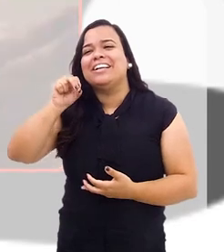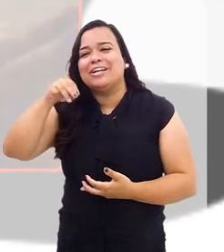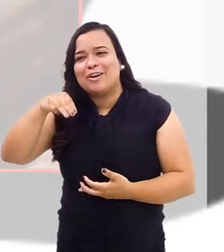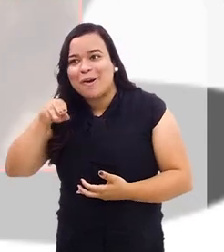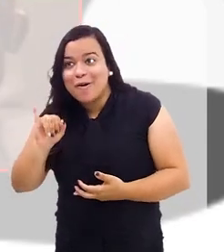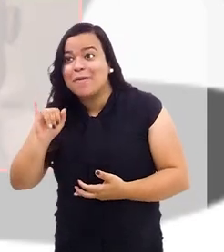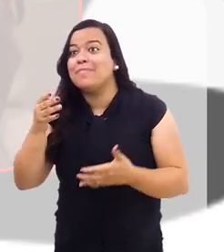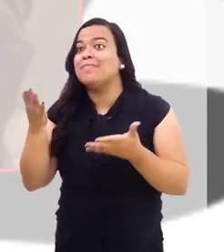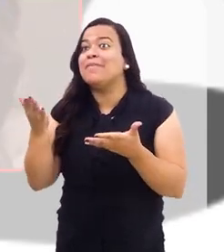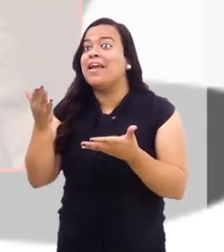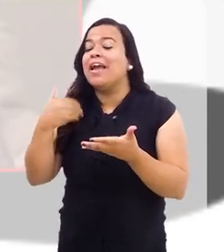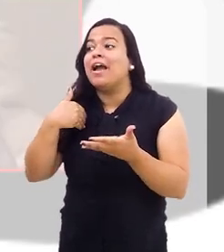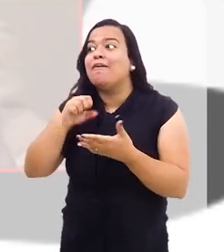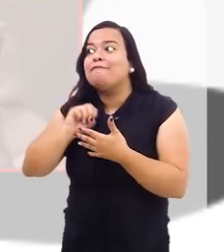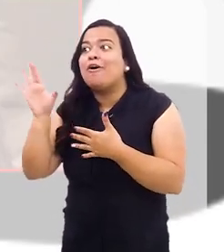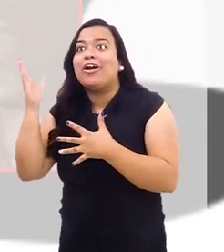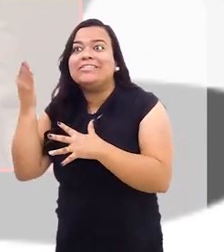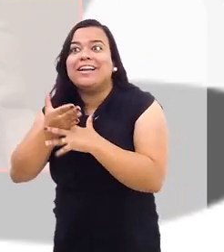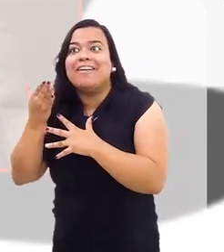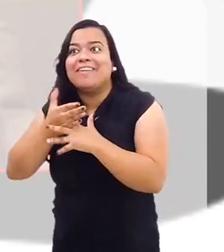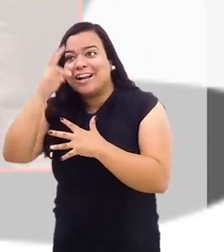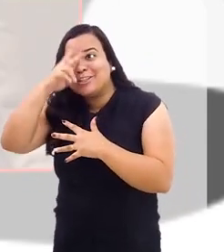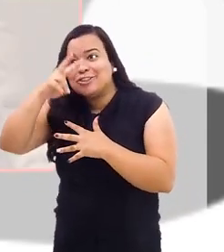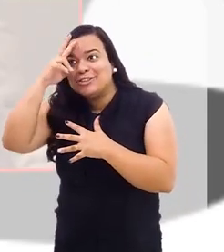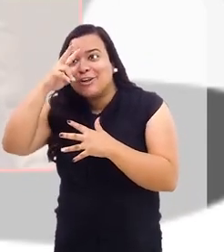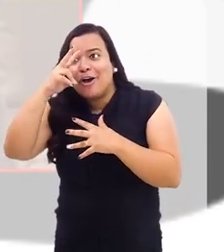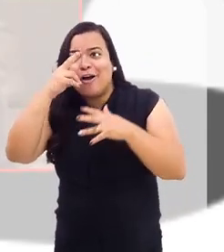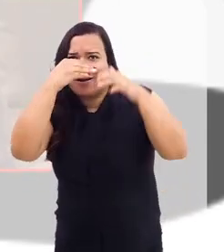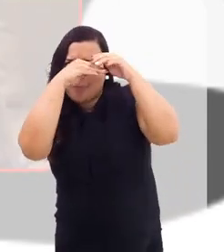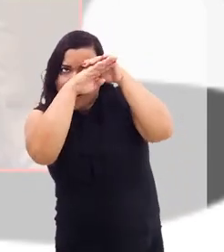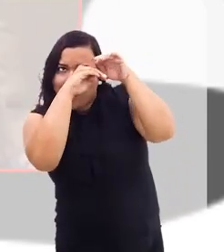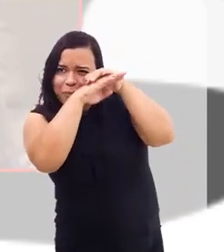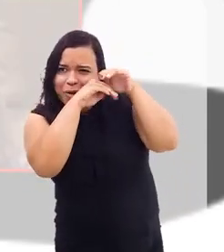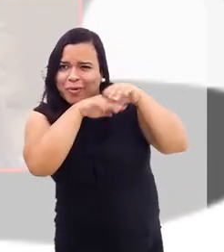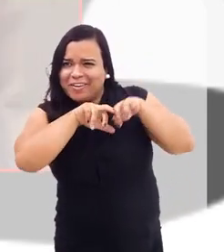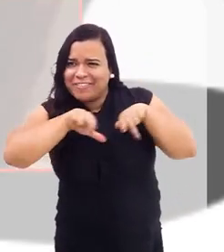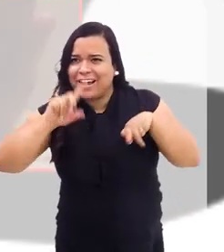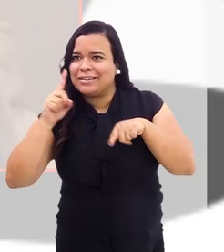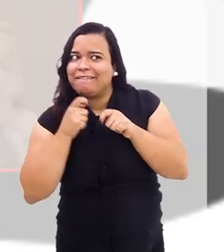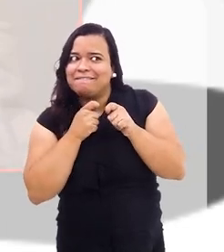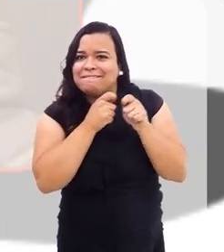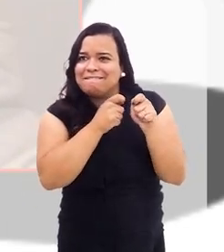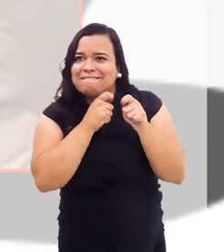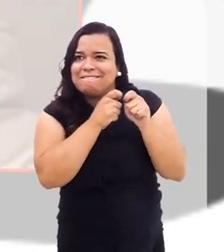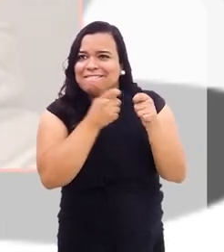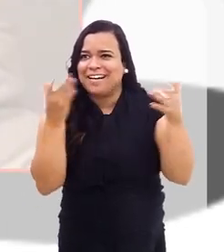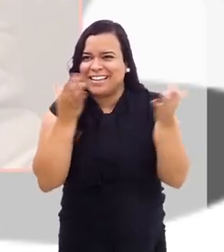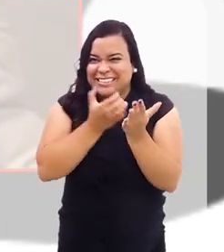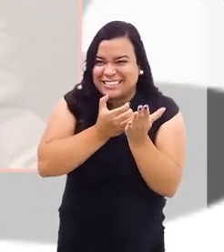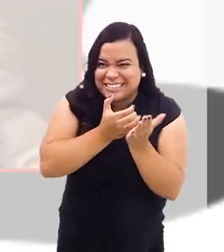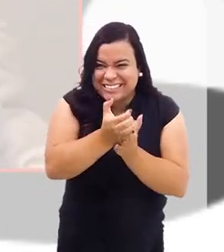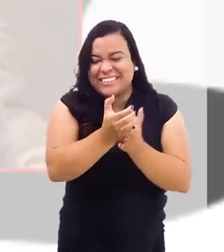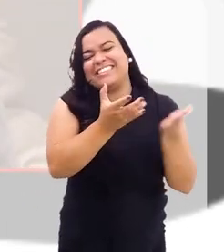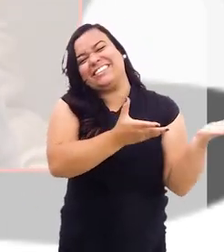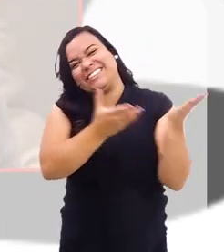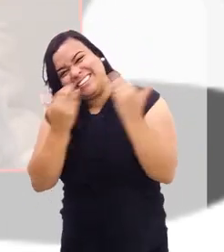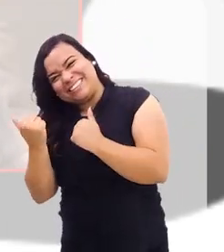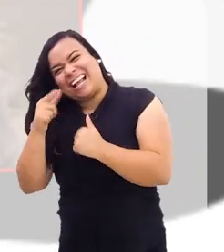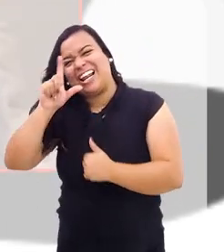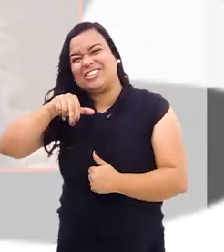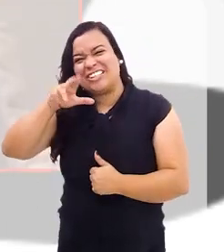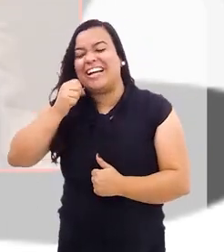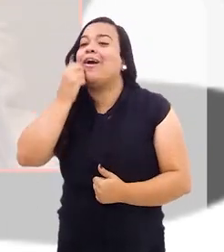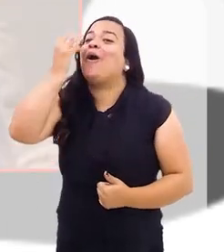intervalo com a história das caixinhas dela e essa provocação que eu já passo a bola. Fala,